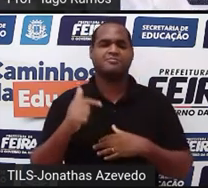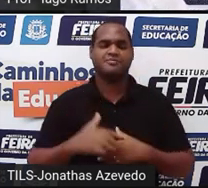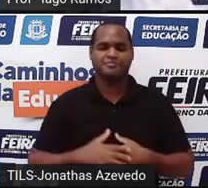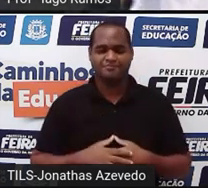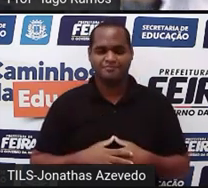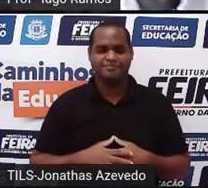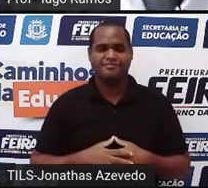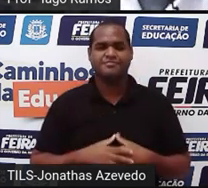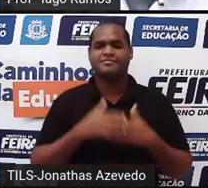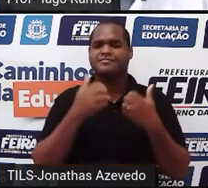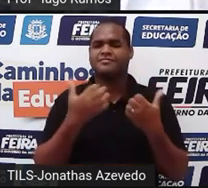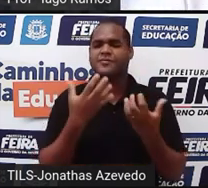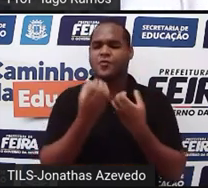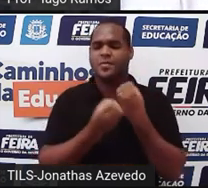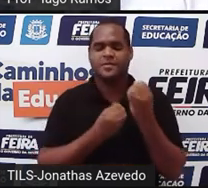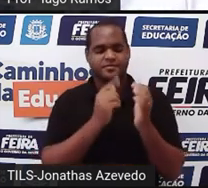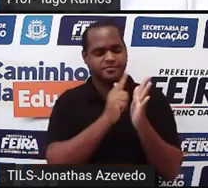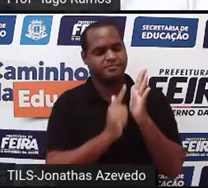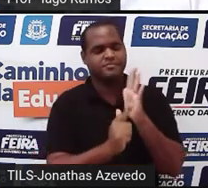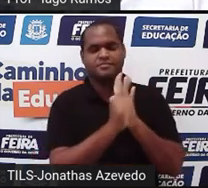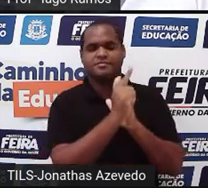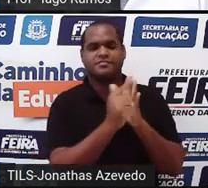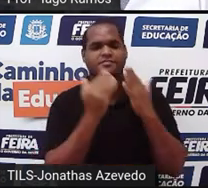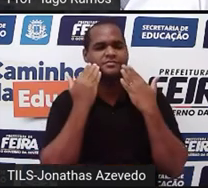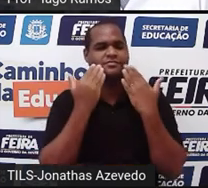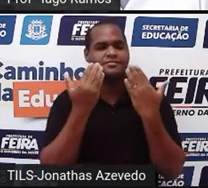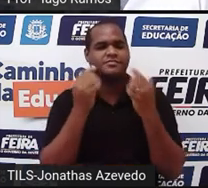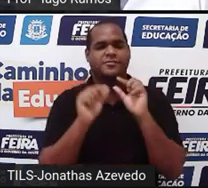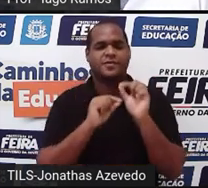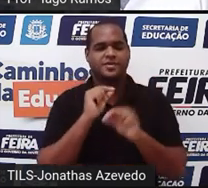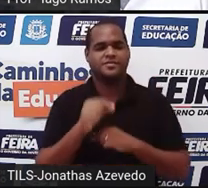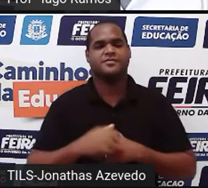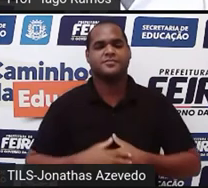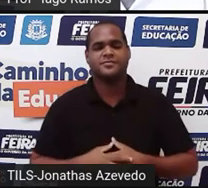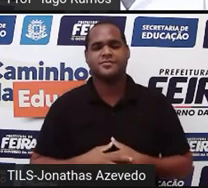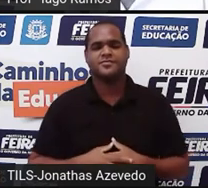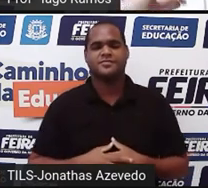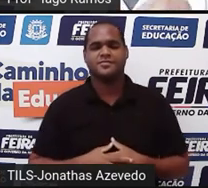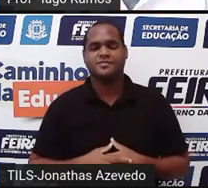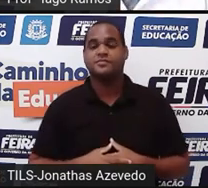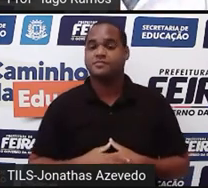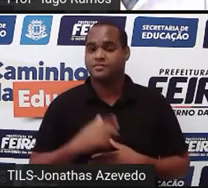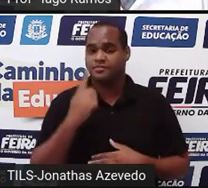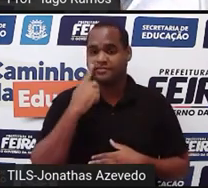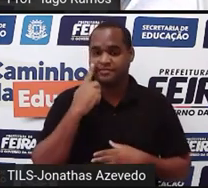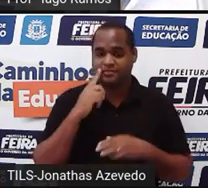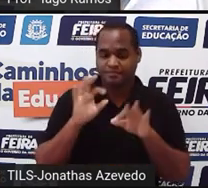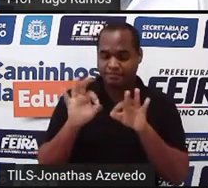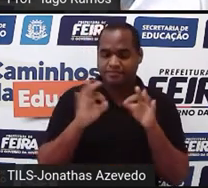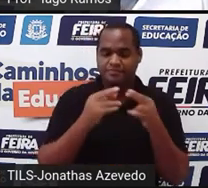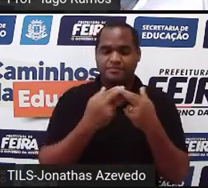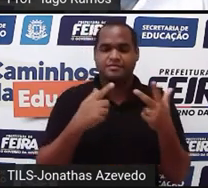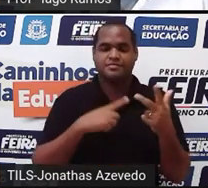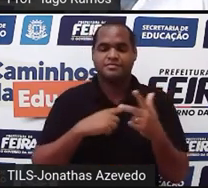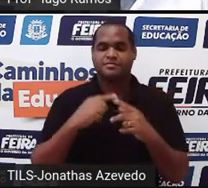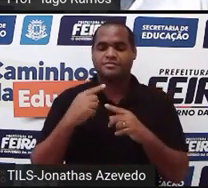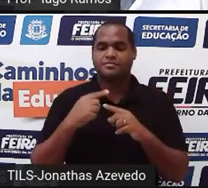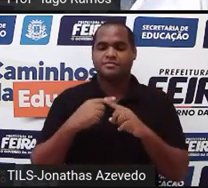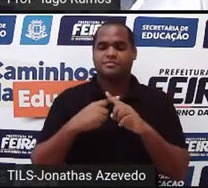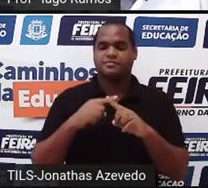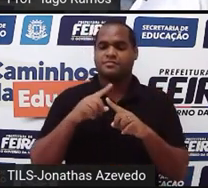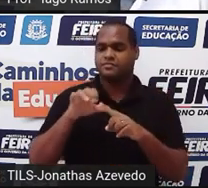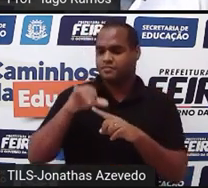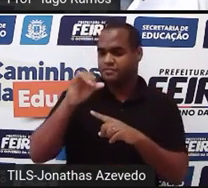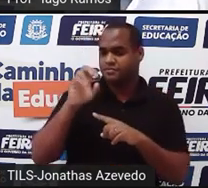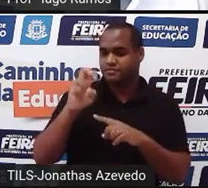gráfico como é que isso fica, né? No gráfico fica assim, vou fazer as duas retas ali, x menos y é igual a